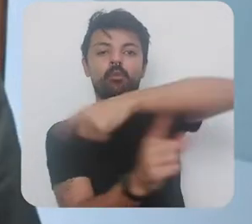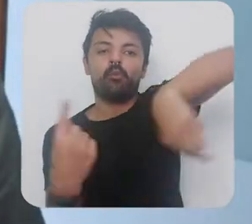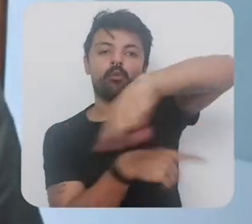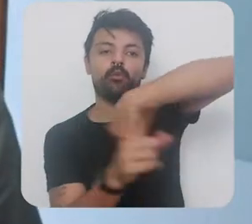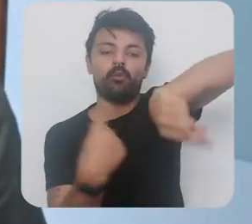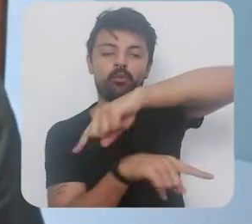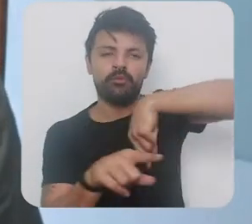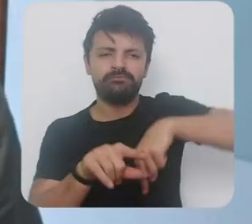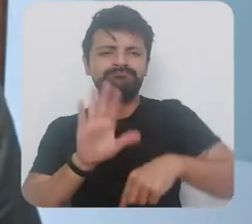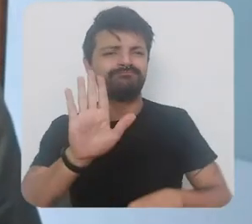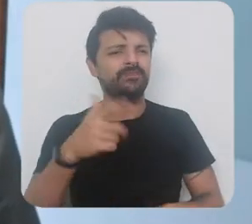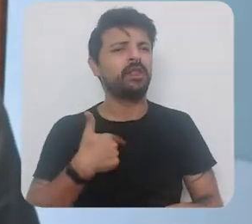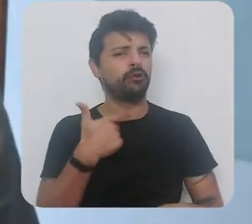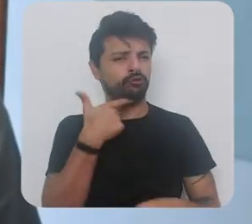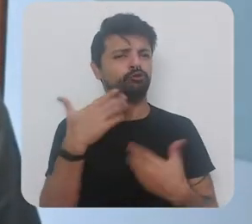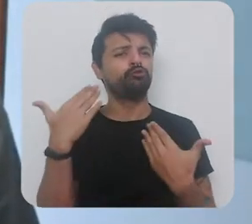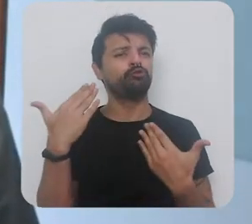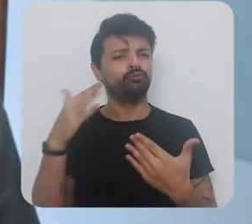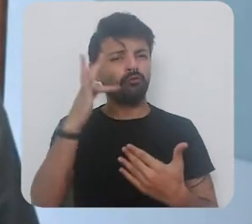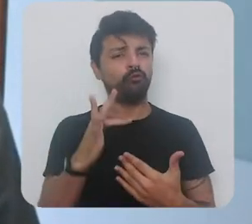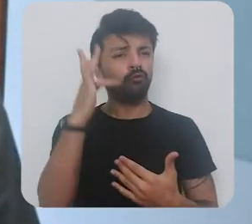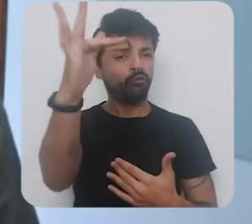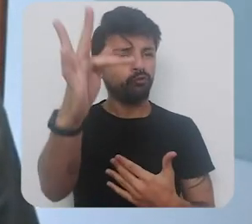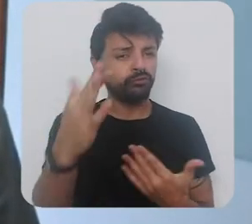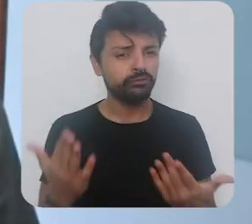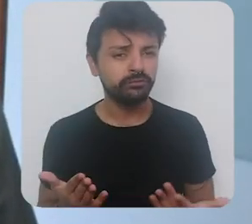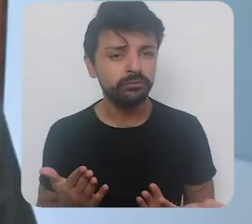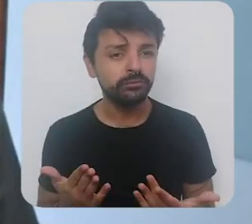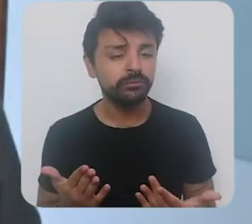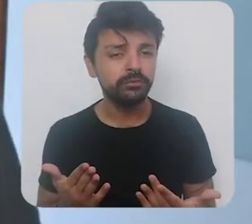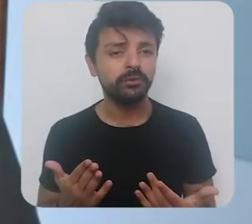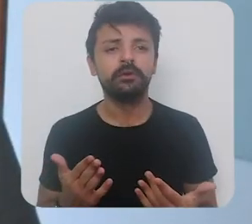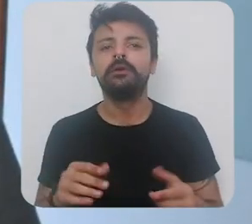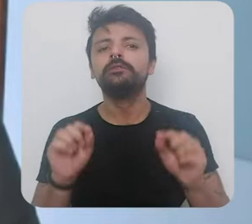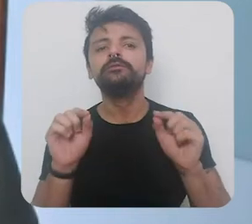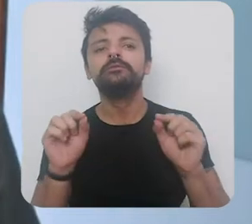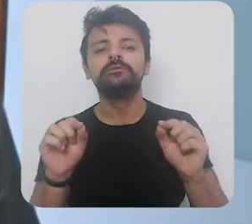então eu tenho uma grande dúvida em relação ao futuro sobre